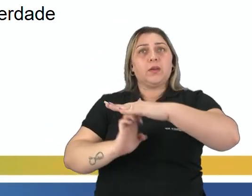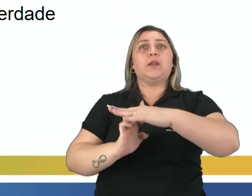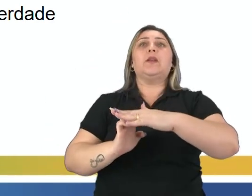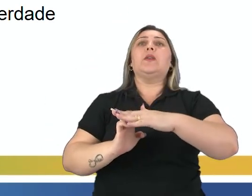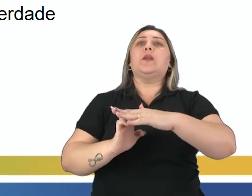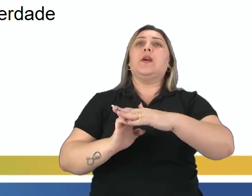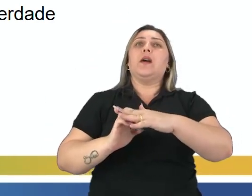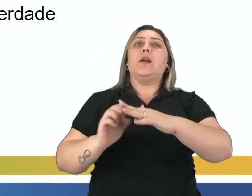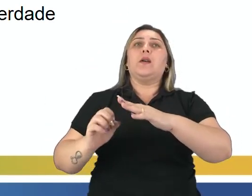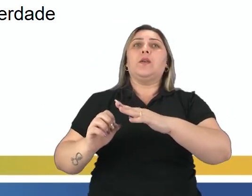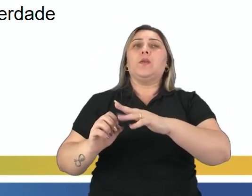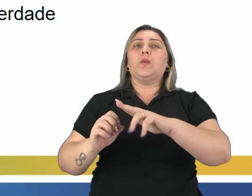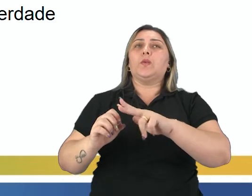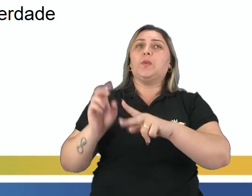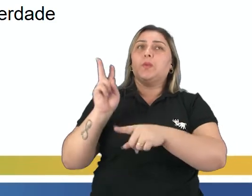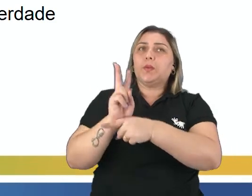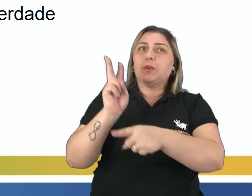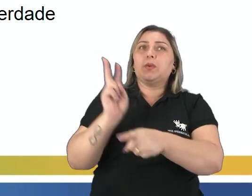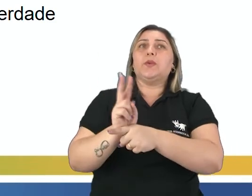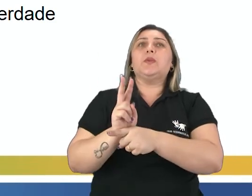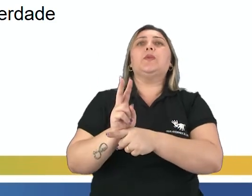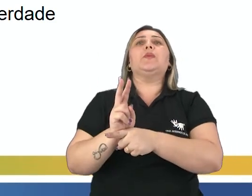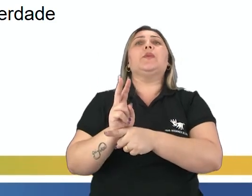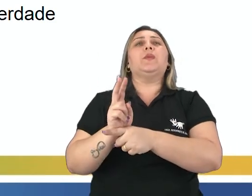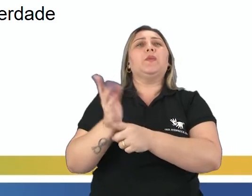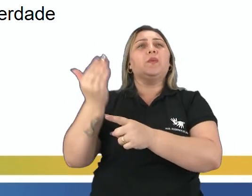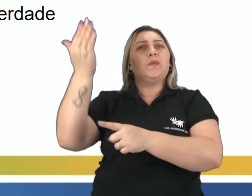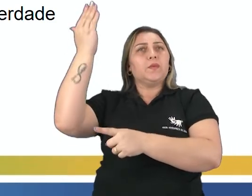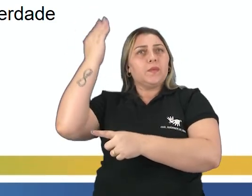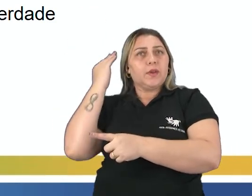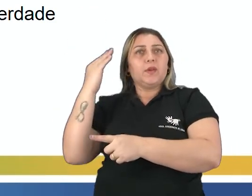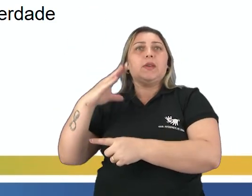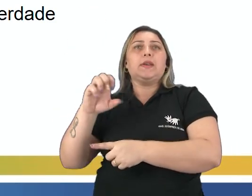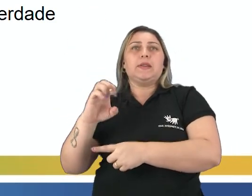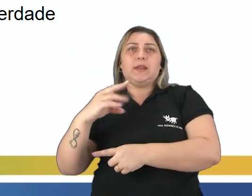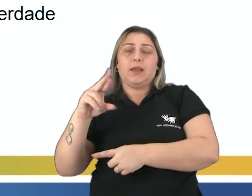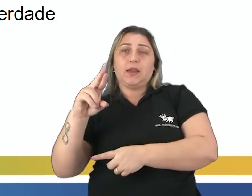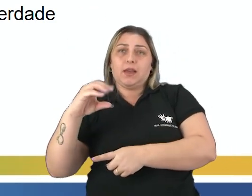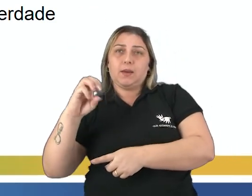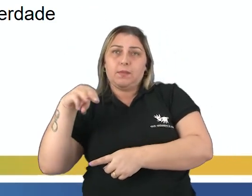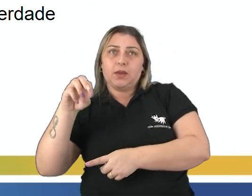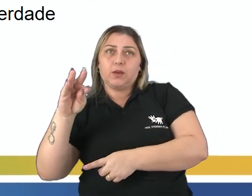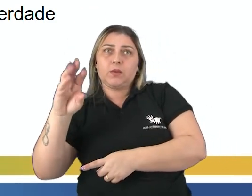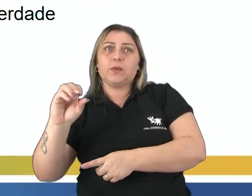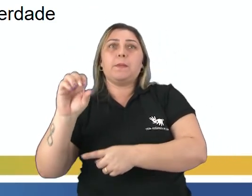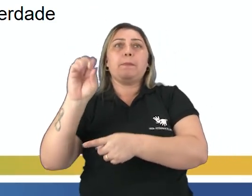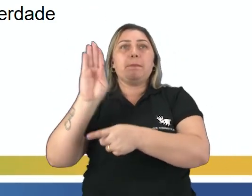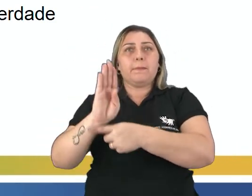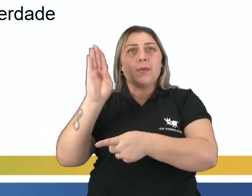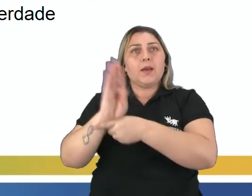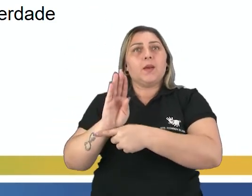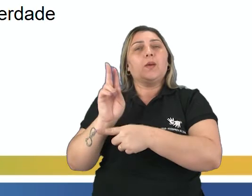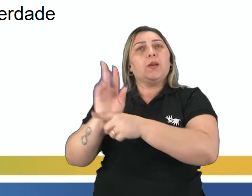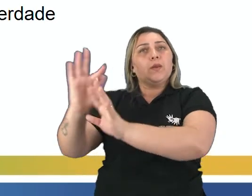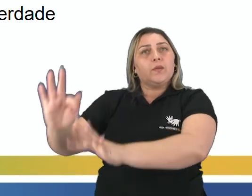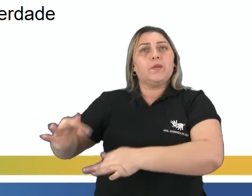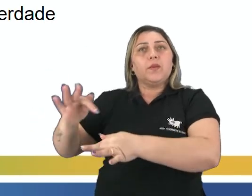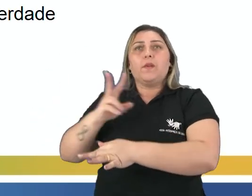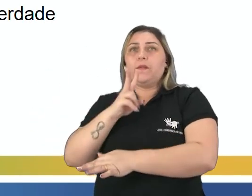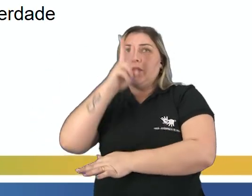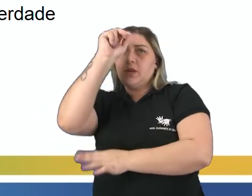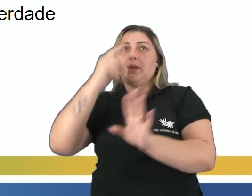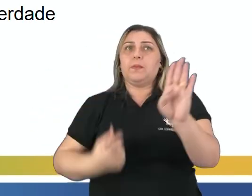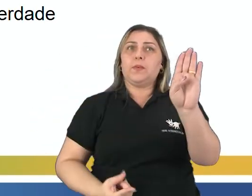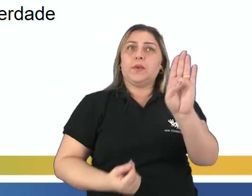mercantilismo, a manutenção do antigo regime e os cercamentos, B, a manutenção do feudalismo, o